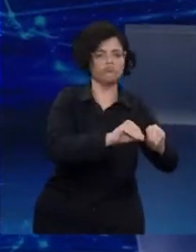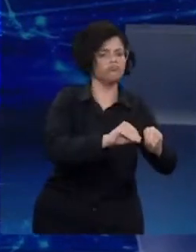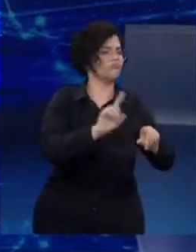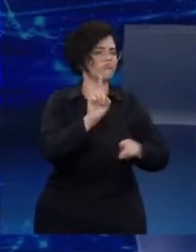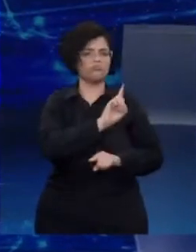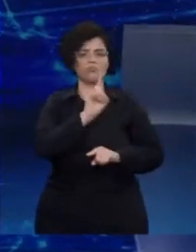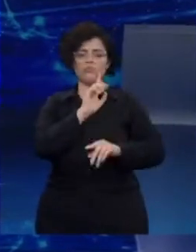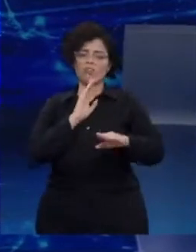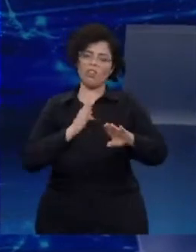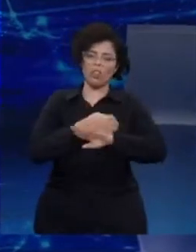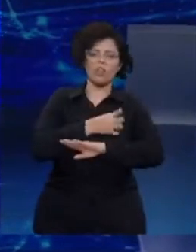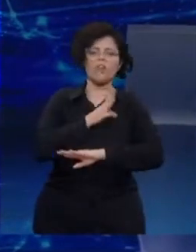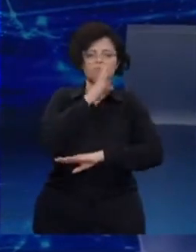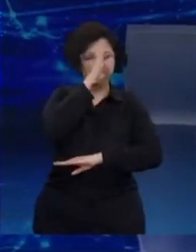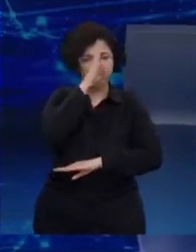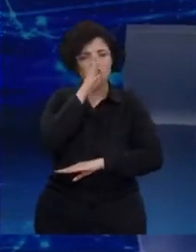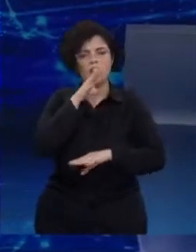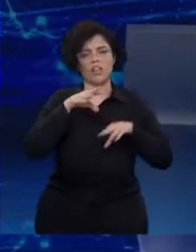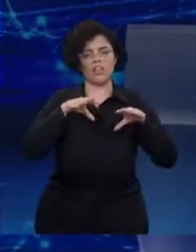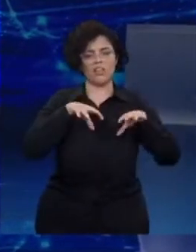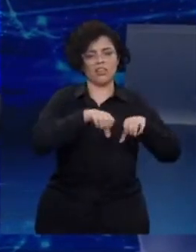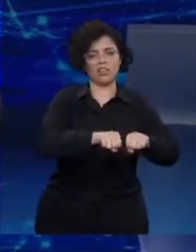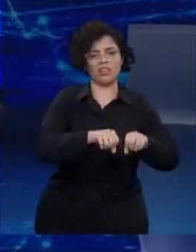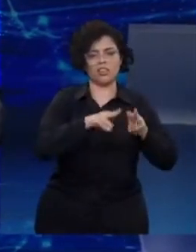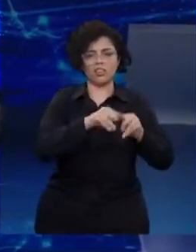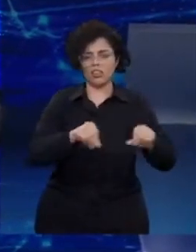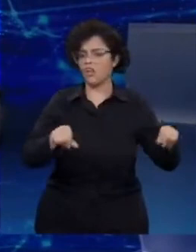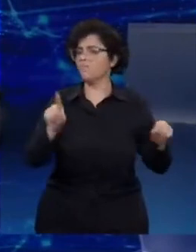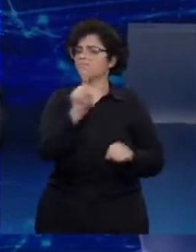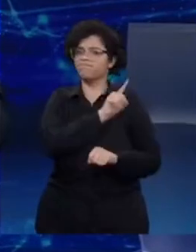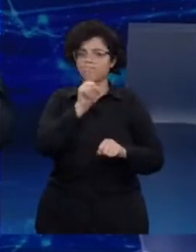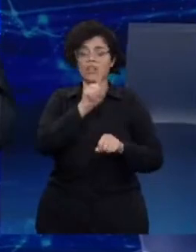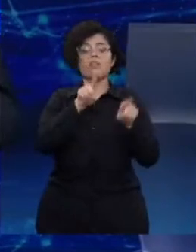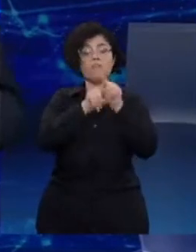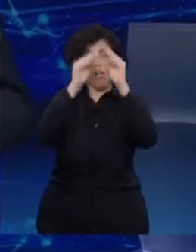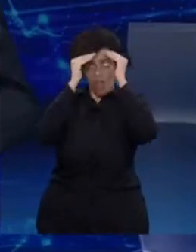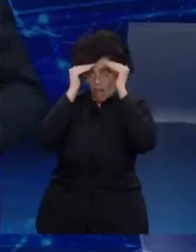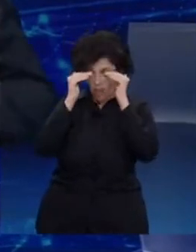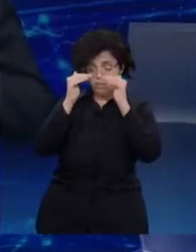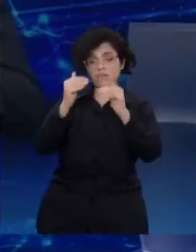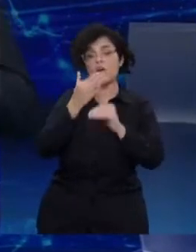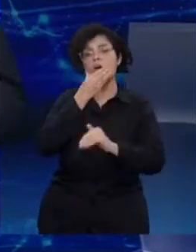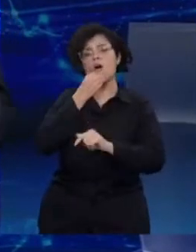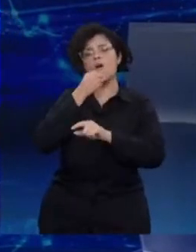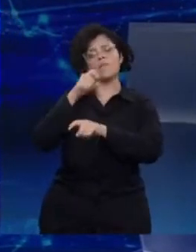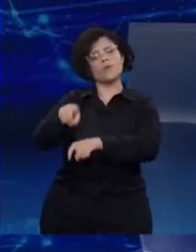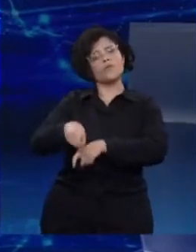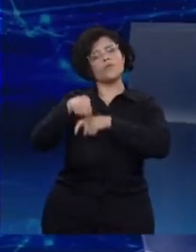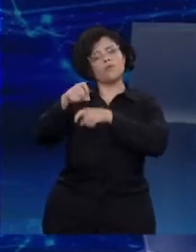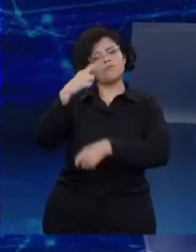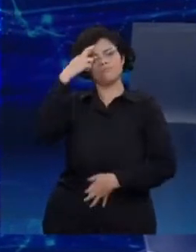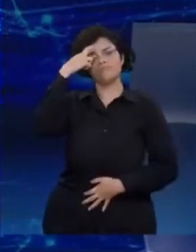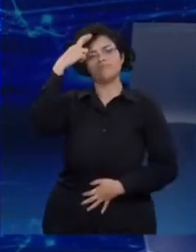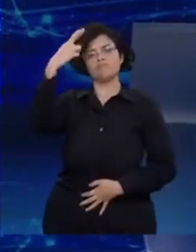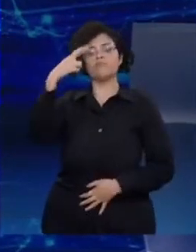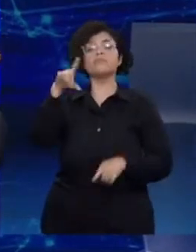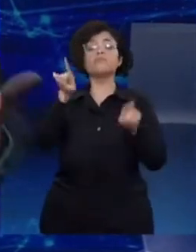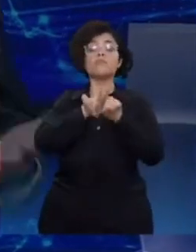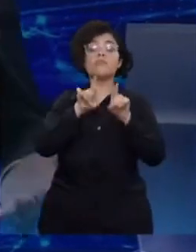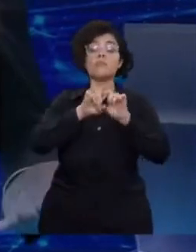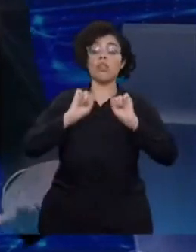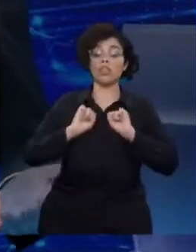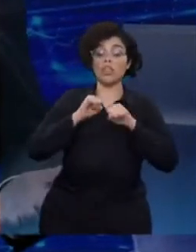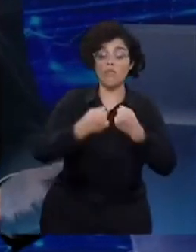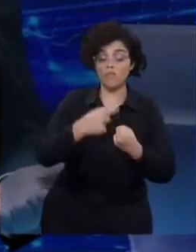terras. Respeito ao homem do campo. Pelo direito à legítima